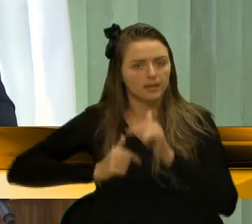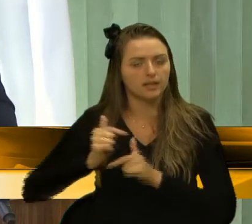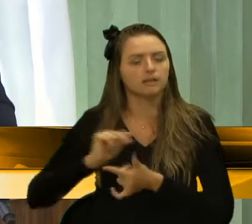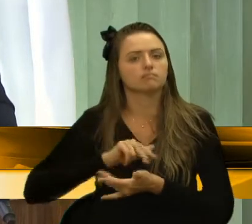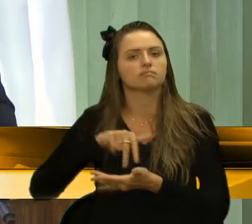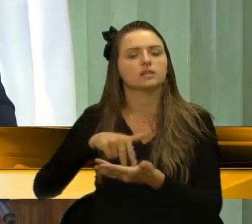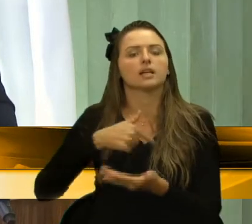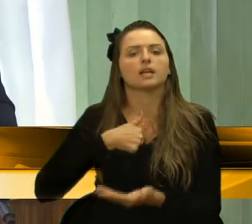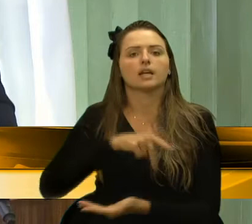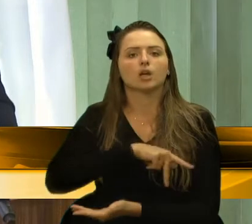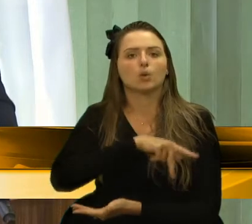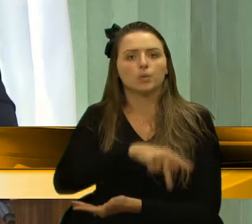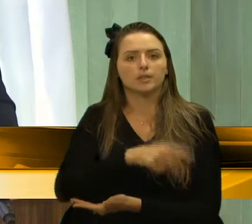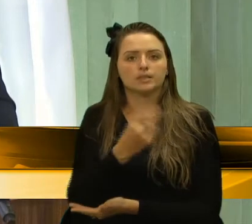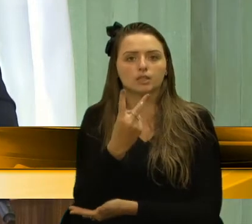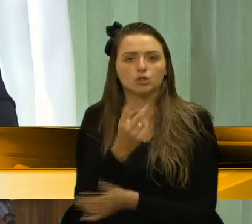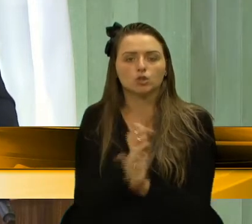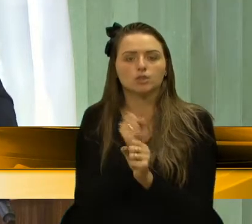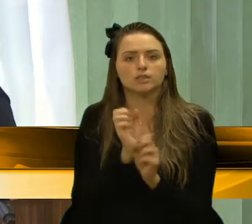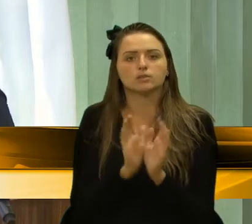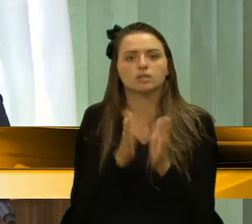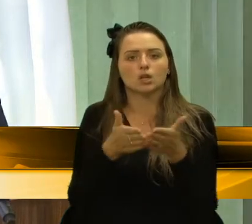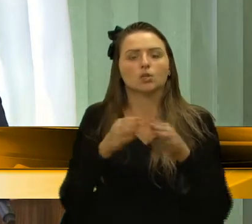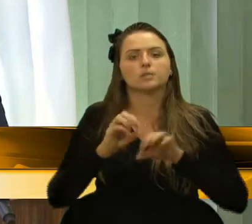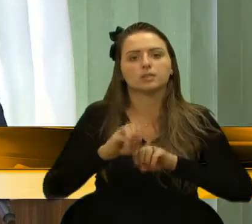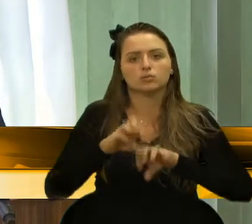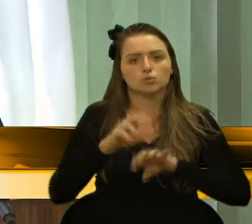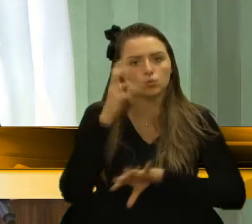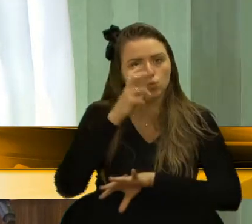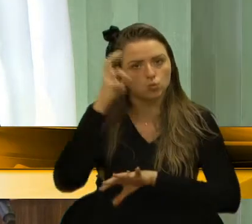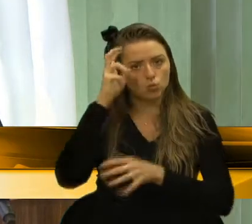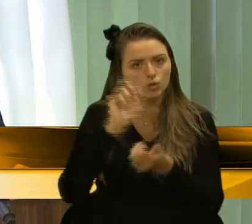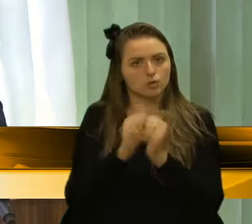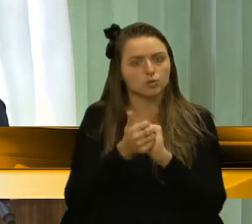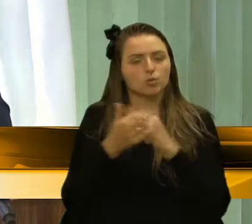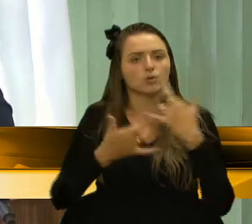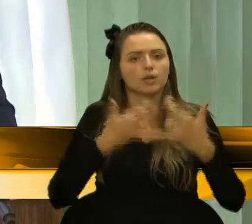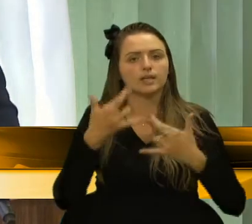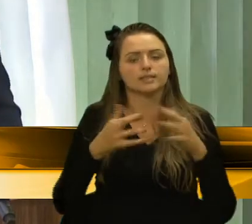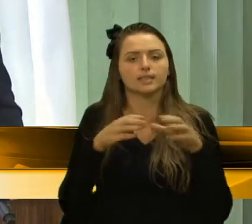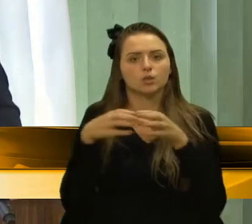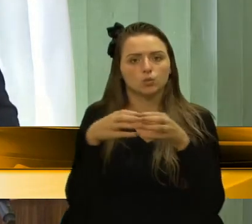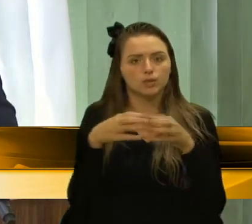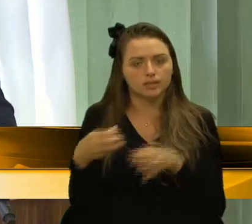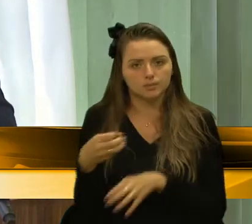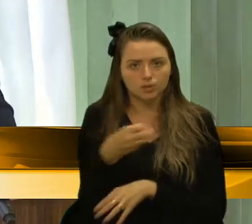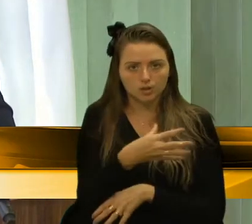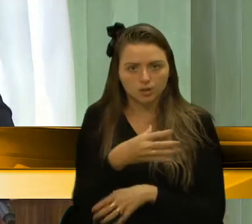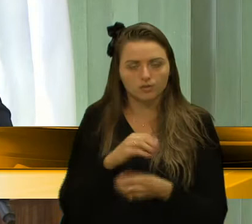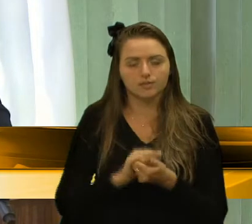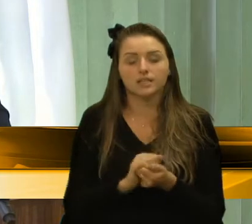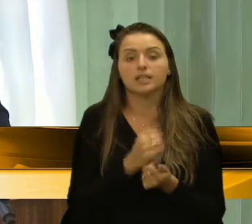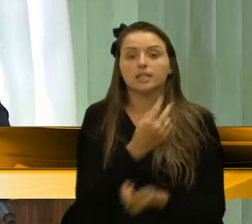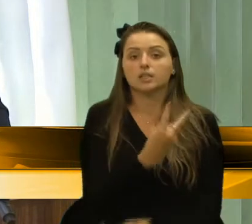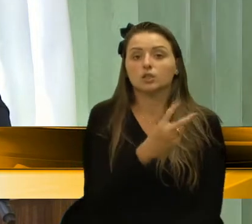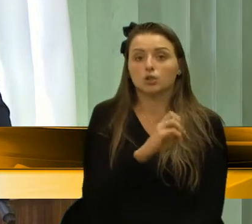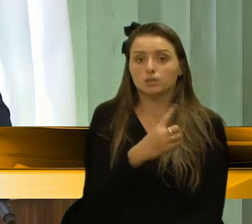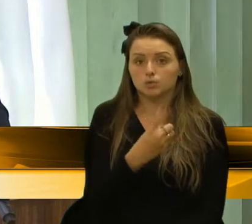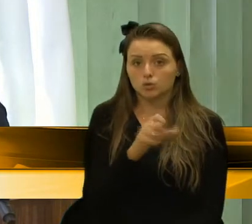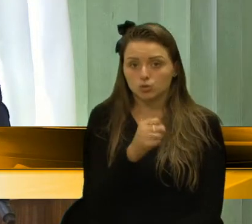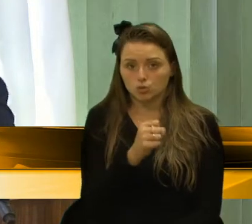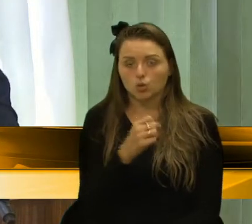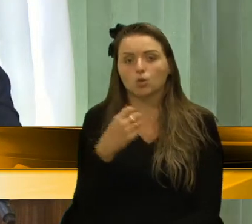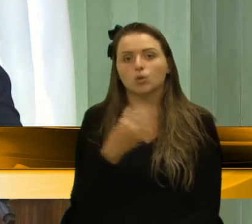Fui presidente por dois anos da Comissão de Educação, Cultura, Desporto, Lazer e Turismo e Inovação, em 2018 e